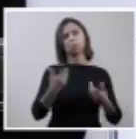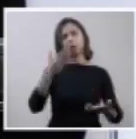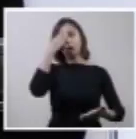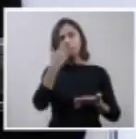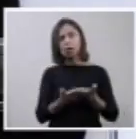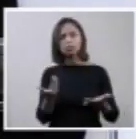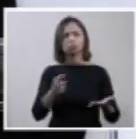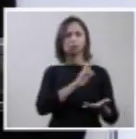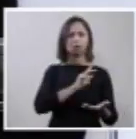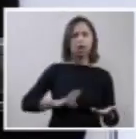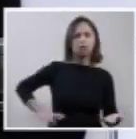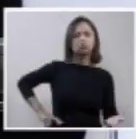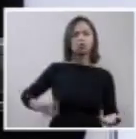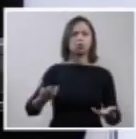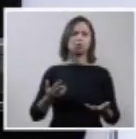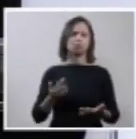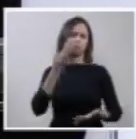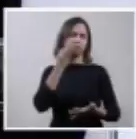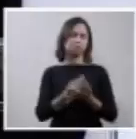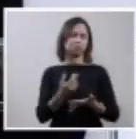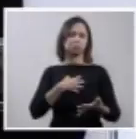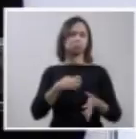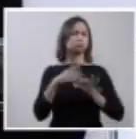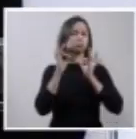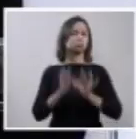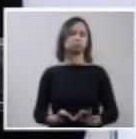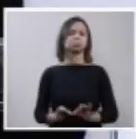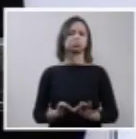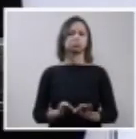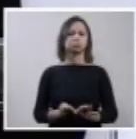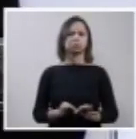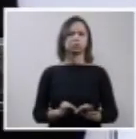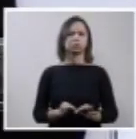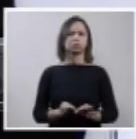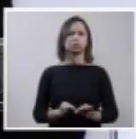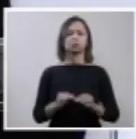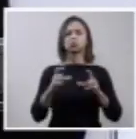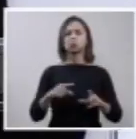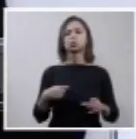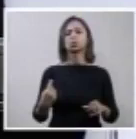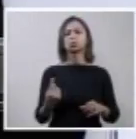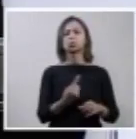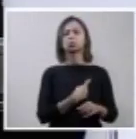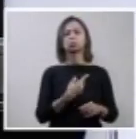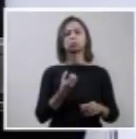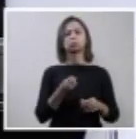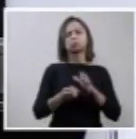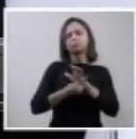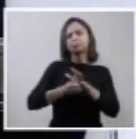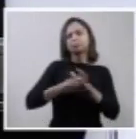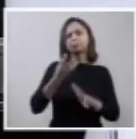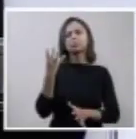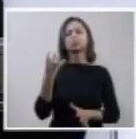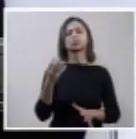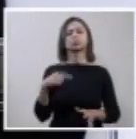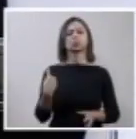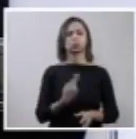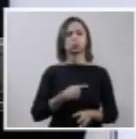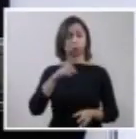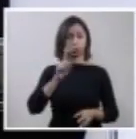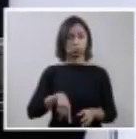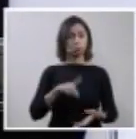de certezas absolutas, onde nós, humanos, muitas vezes somos, na realidade,